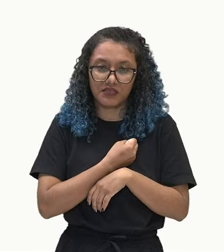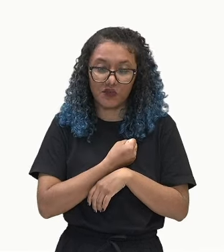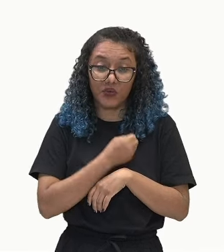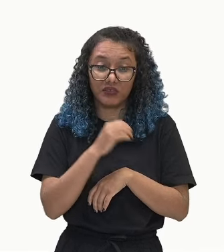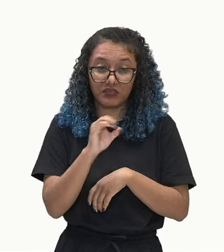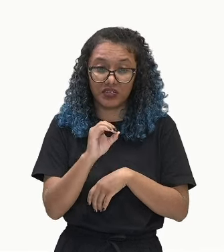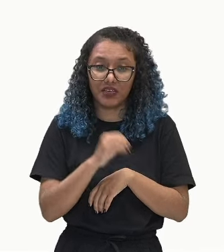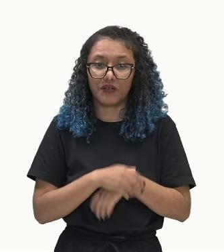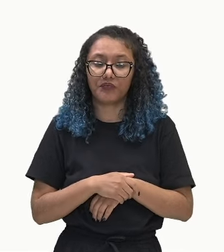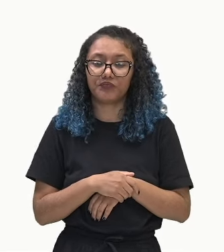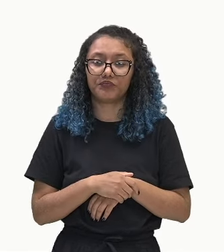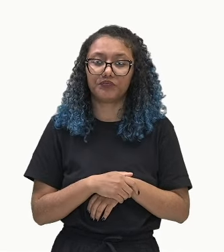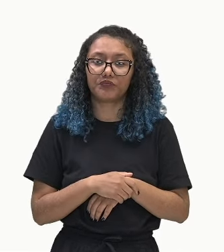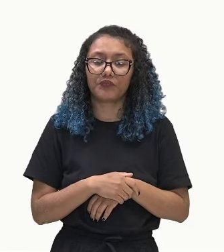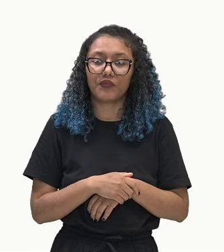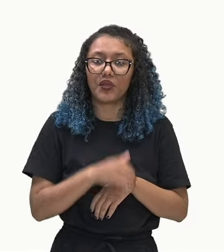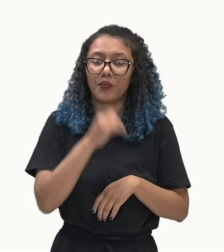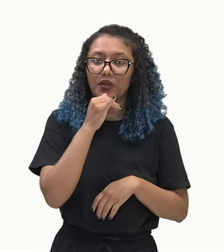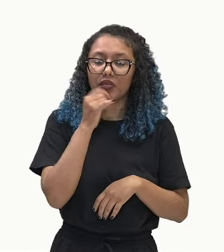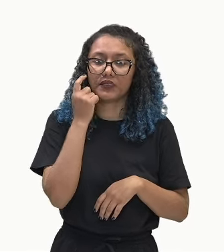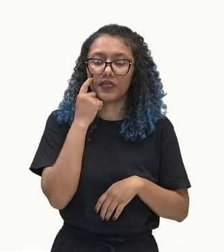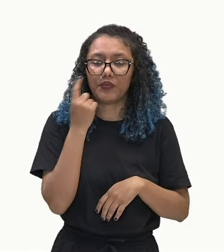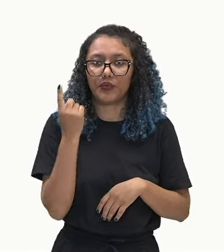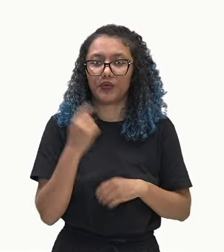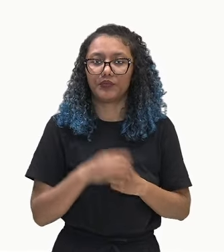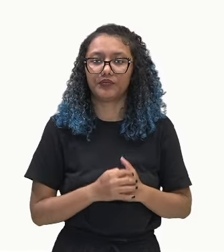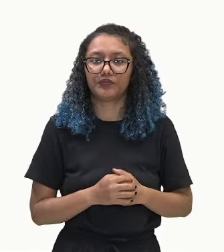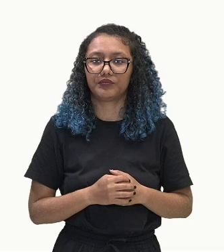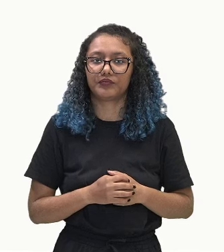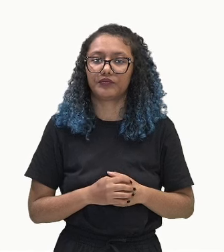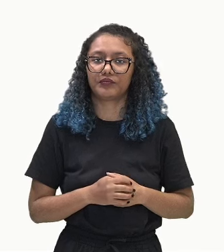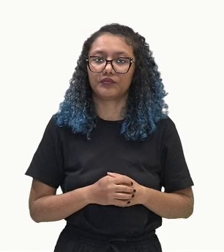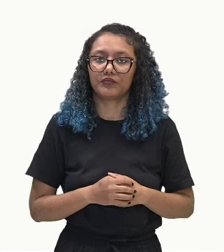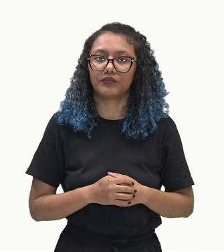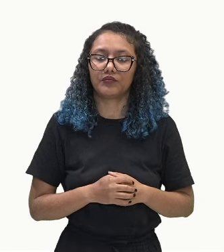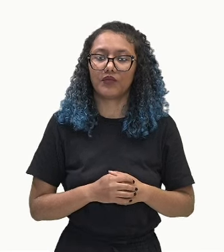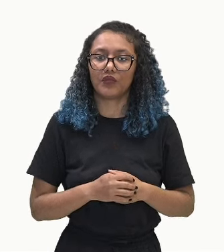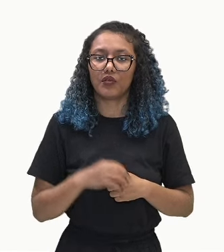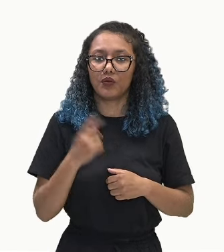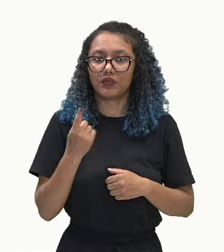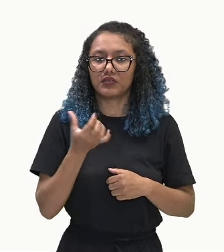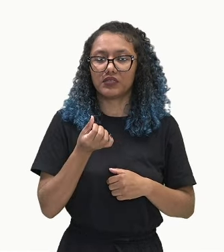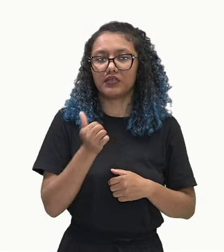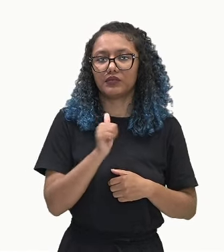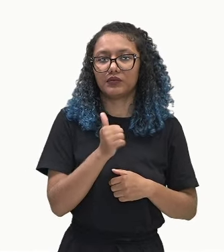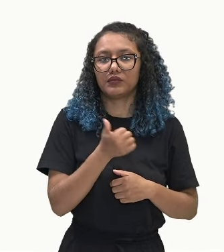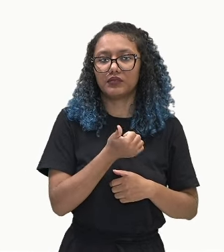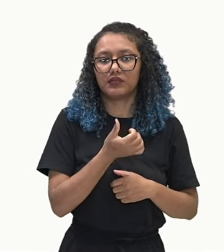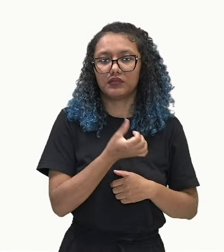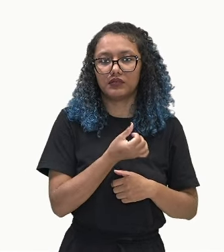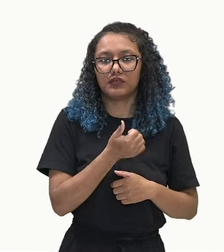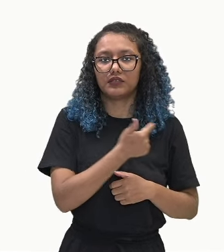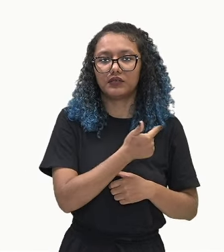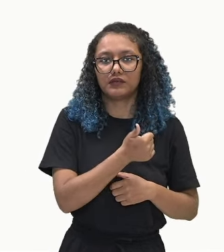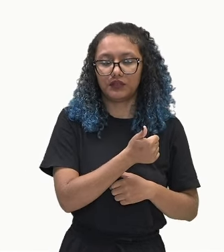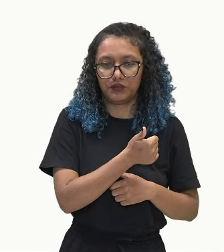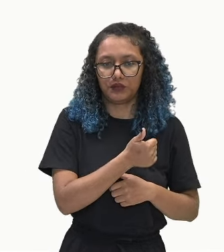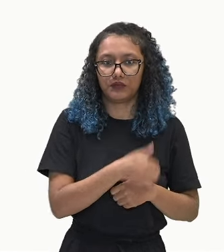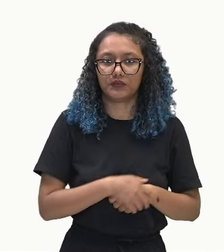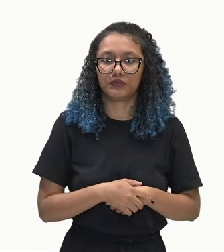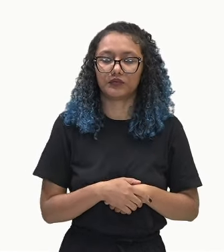positiva. Vejam esse primeiro exemplo aqui. Temos a sequência. 1, 6, 11, 16,